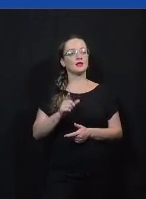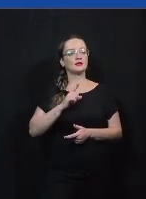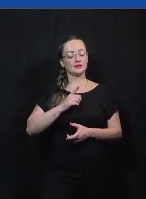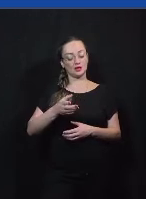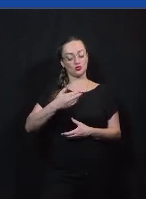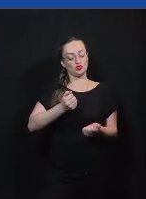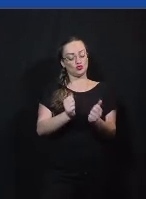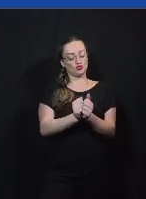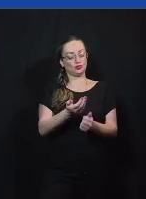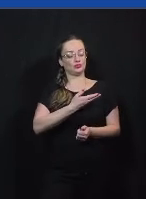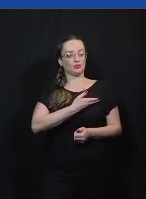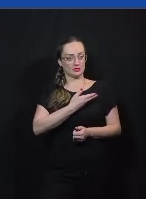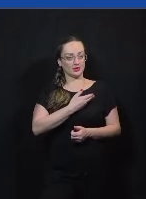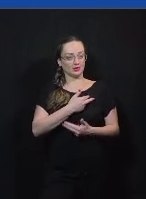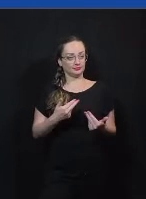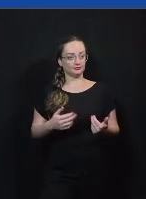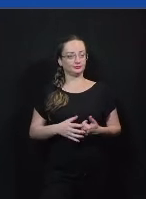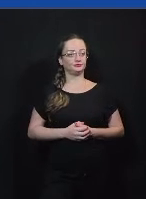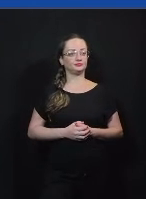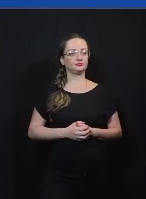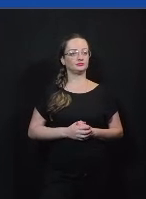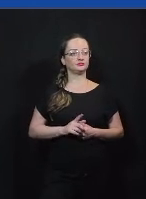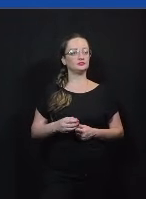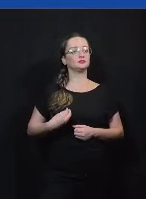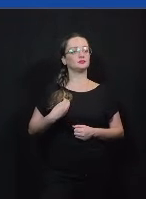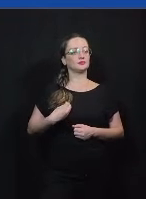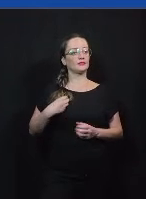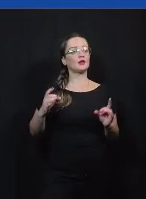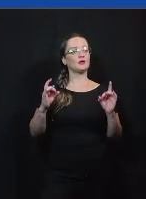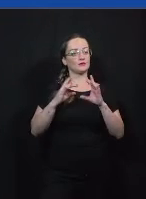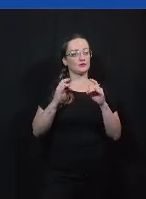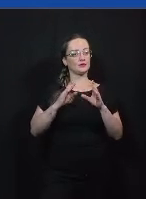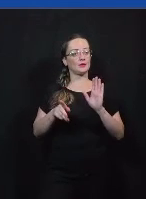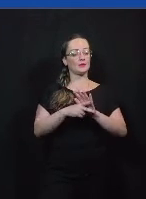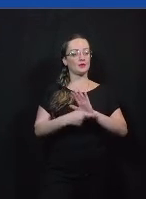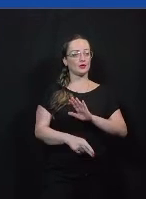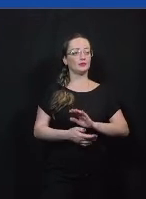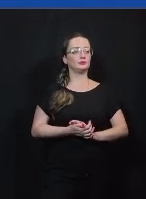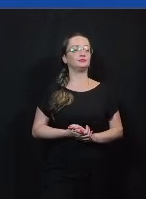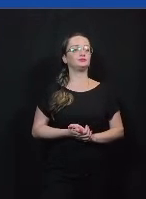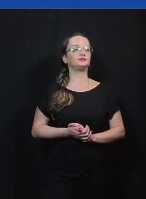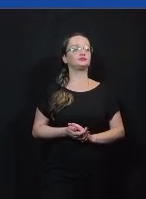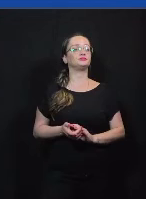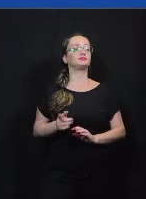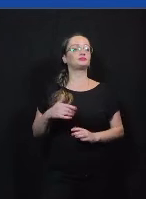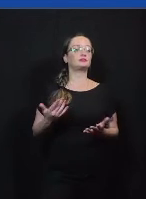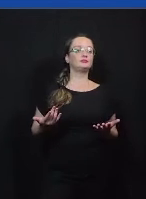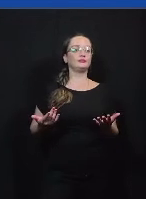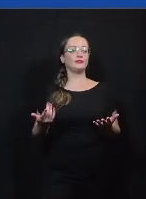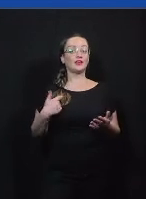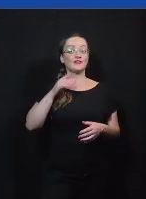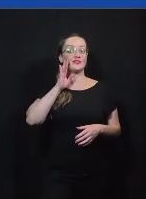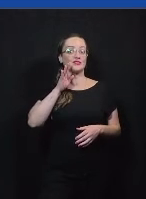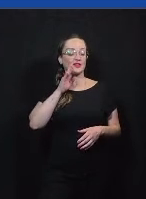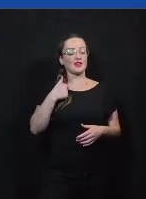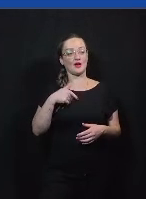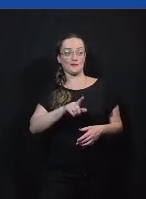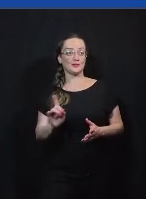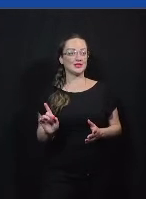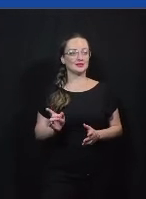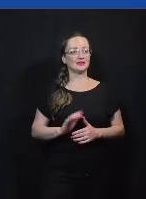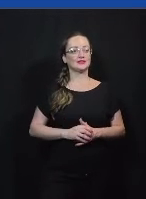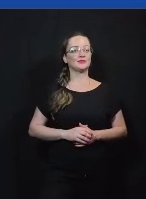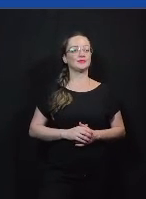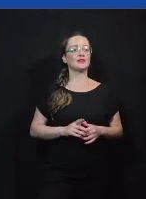no meio de pessoas que eles conhecem que eles confiam eles estão recebendo feedback específicos então eles não estão assim ah foi legal ou não foi né eles estão